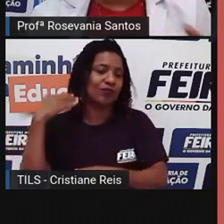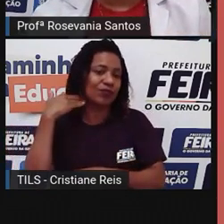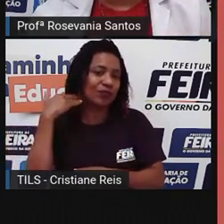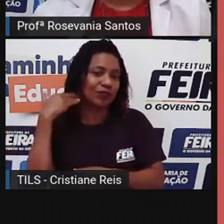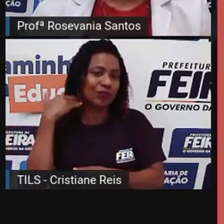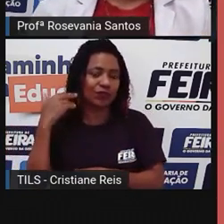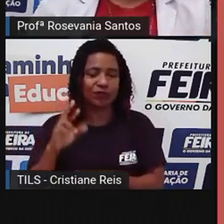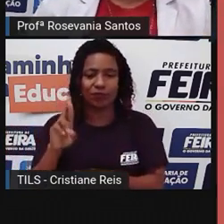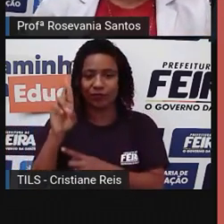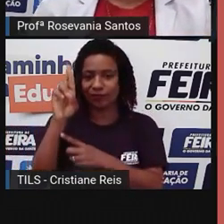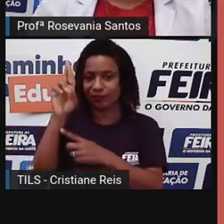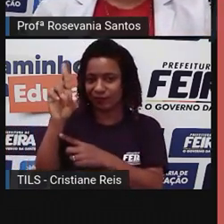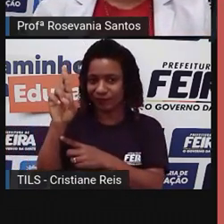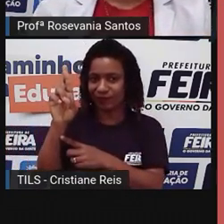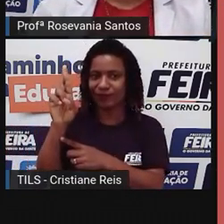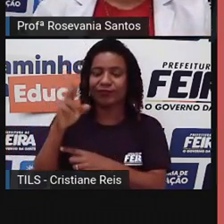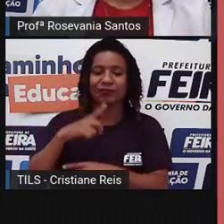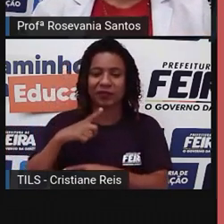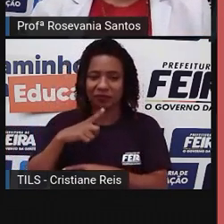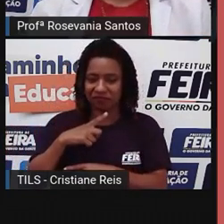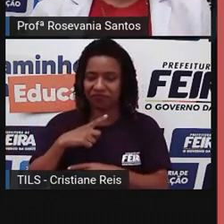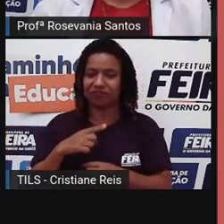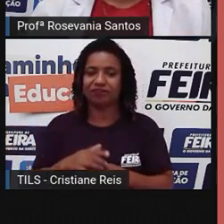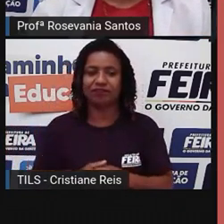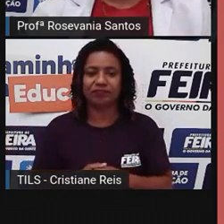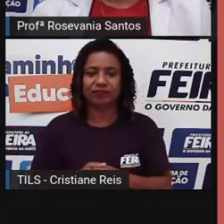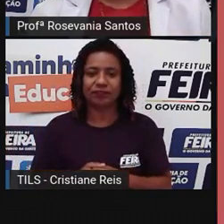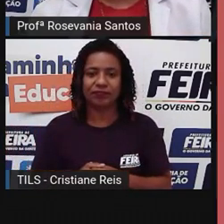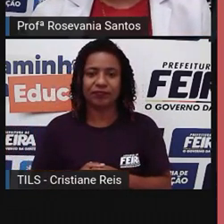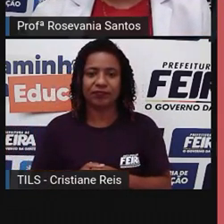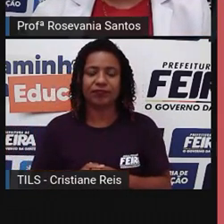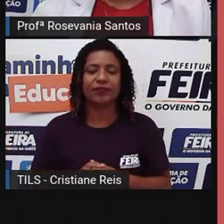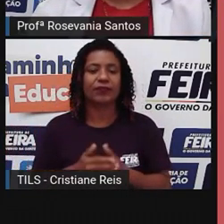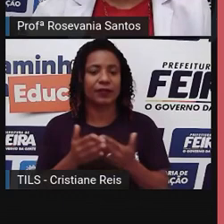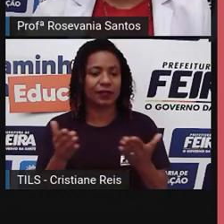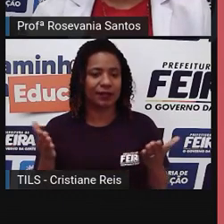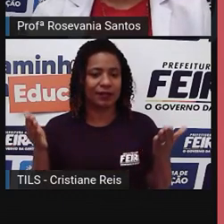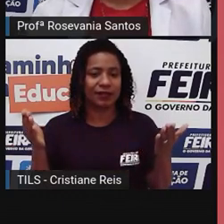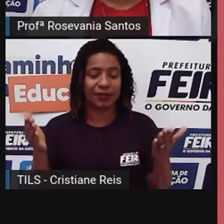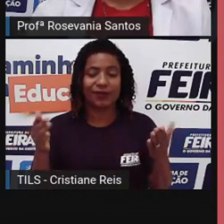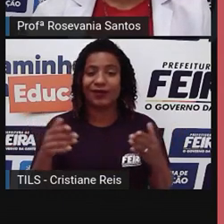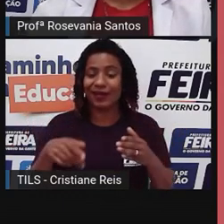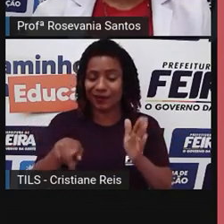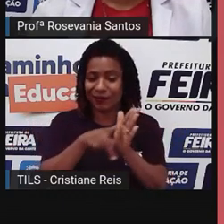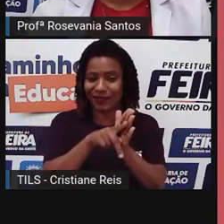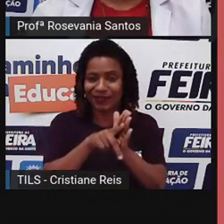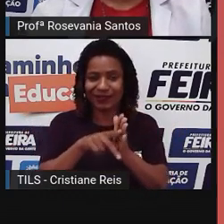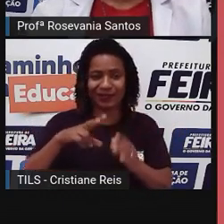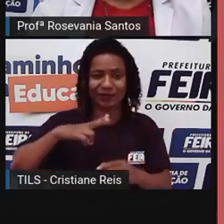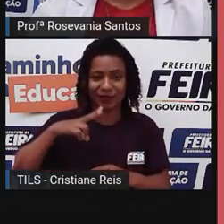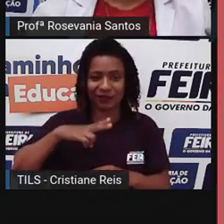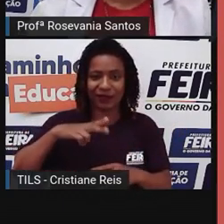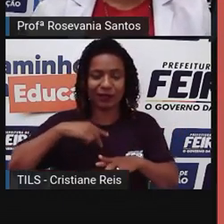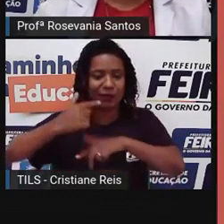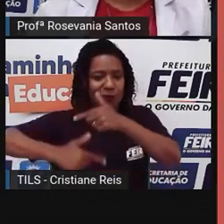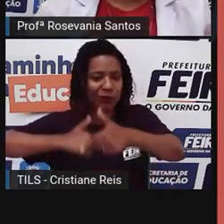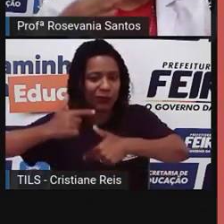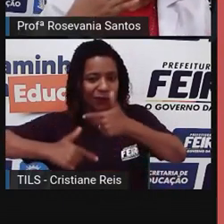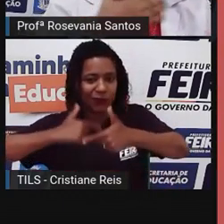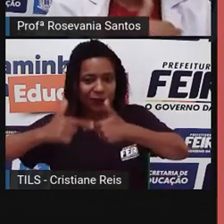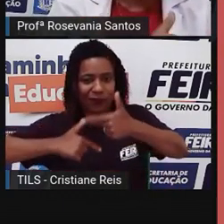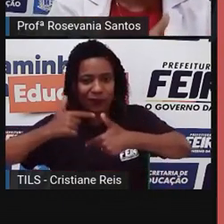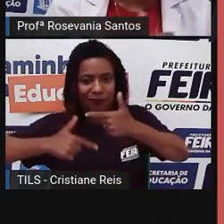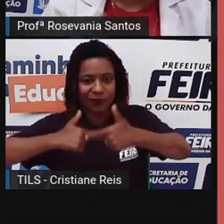dono do banco é que acaba tendo isso. Então, essa propriedade privada aqui dos meios de produção faz com que existam